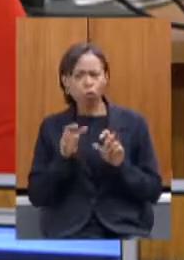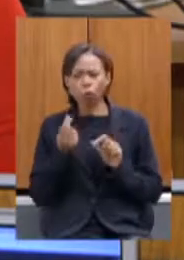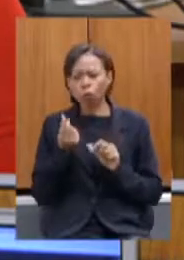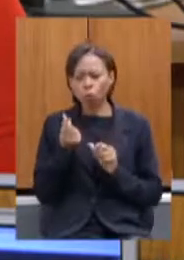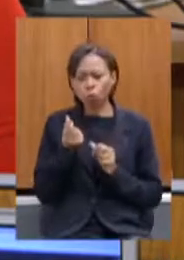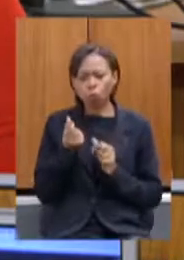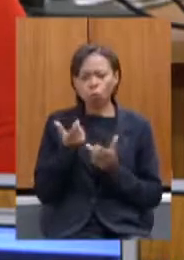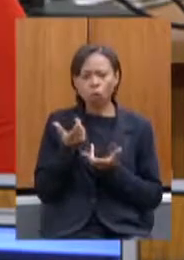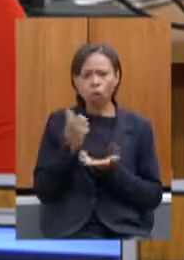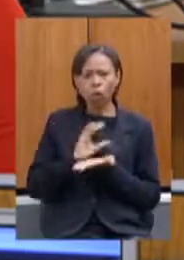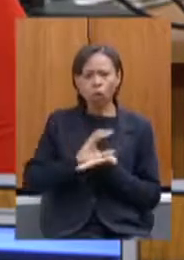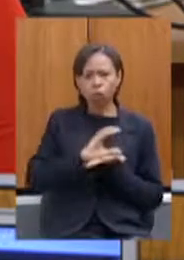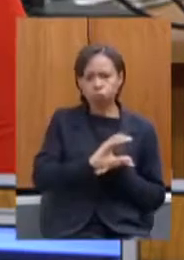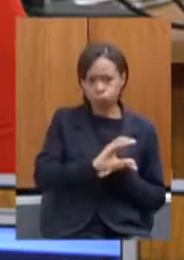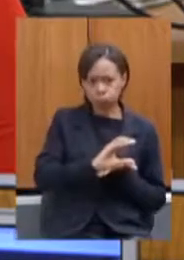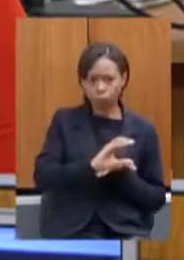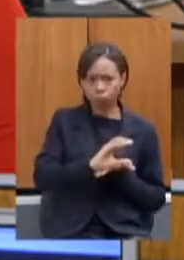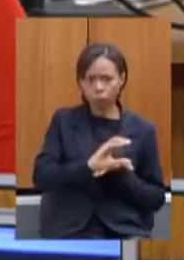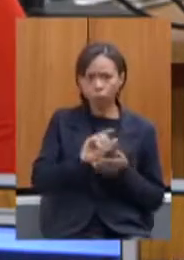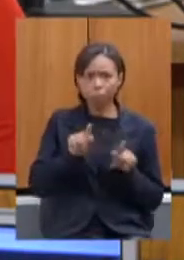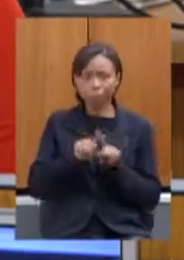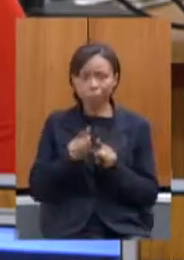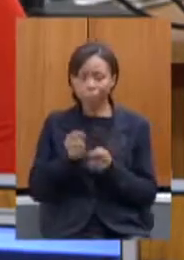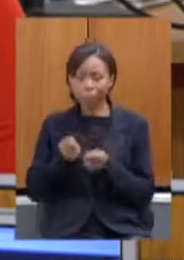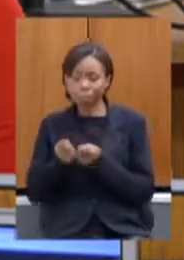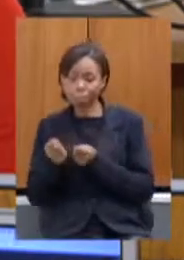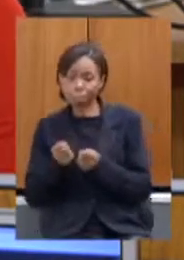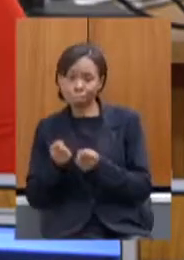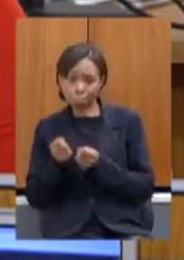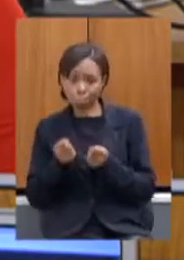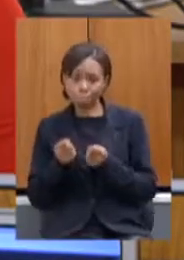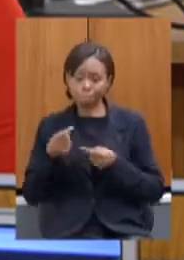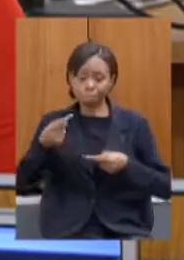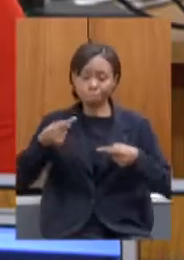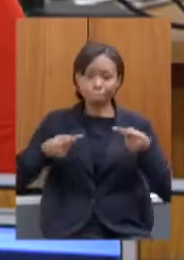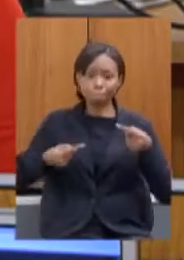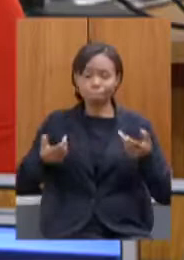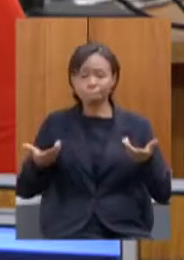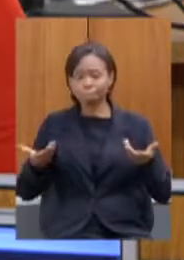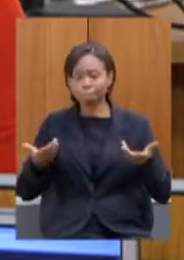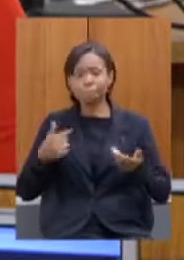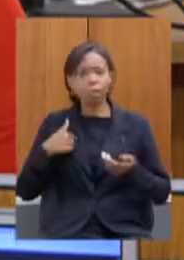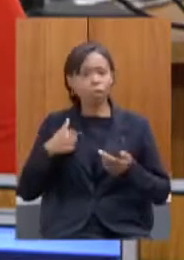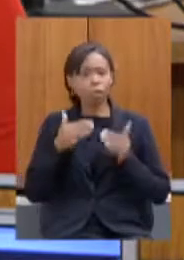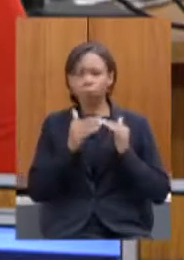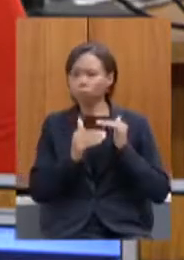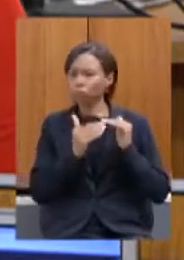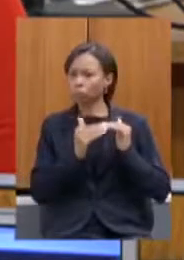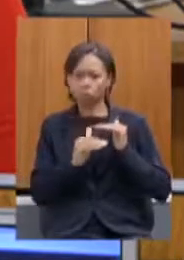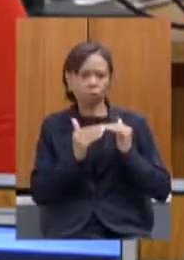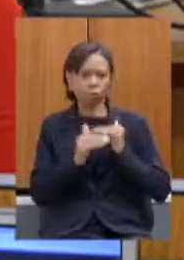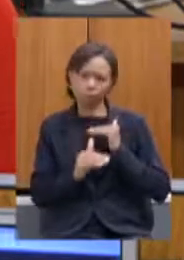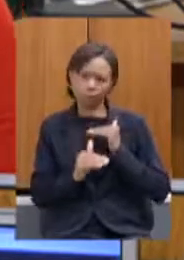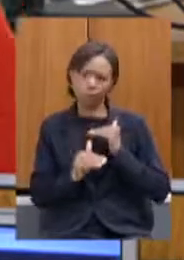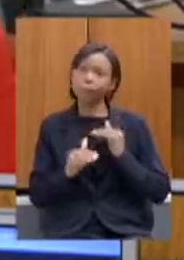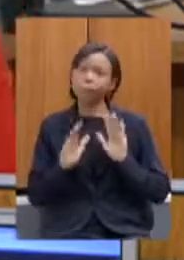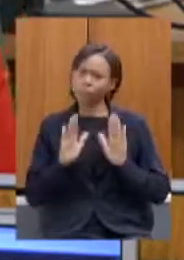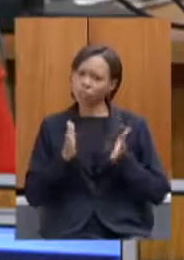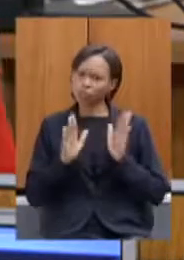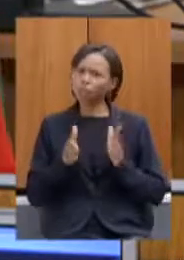versus o contingenciamento me permita discordar discordar do senhor mas houve sim